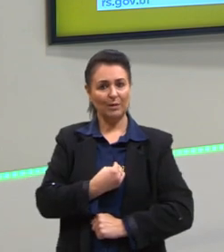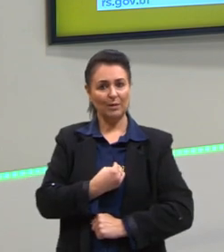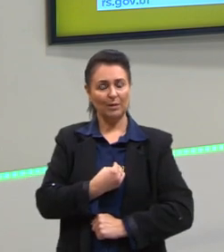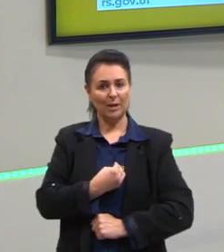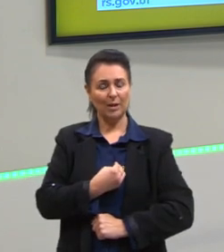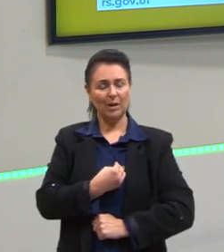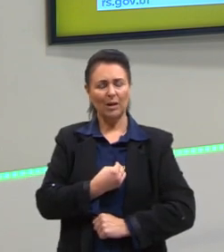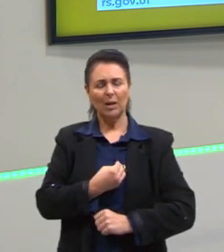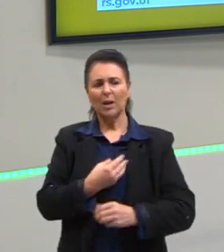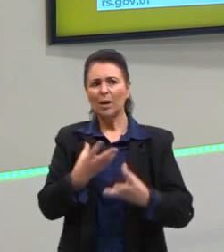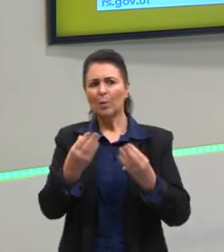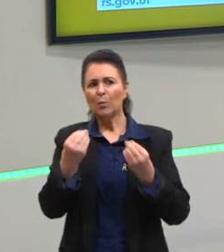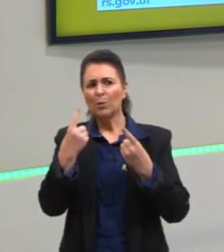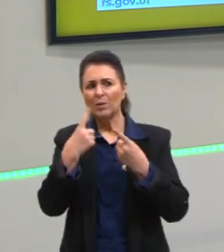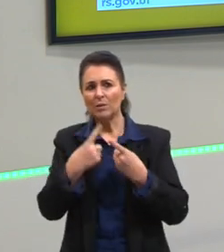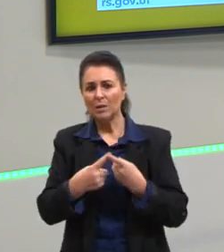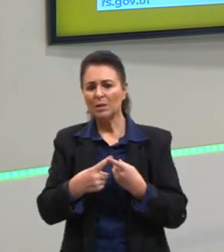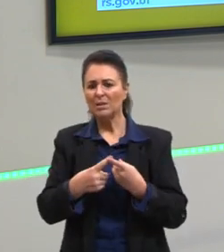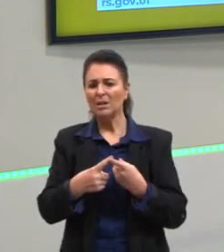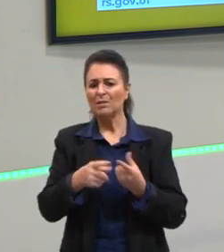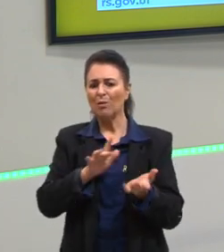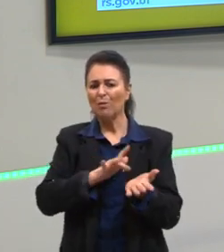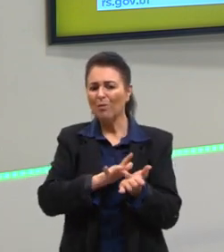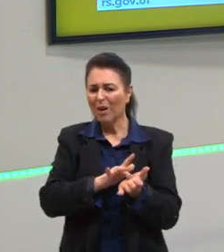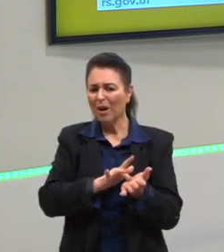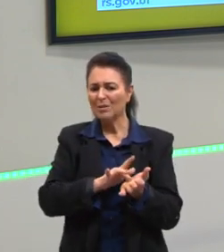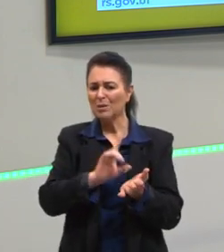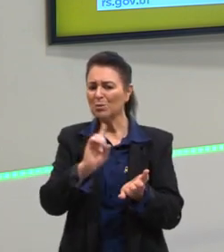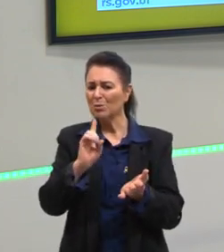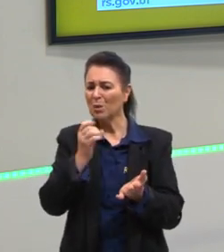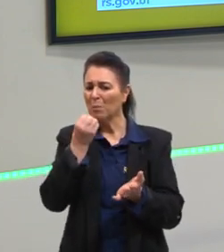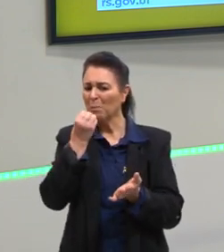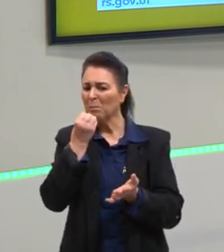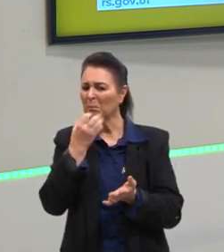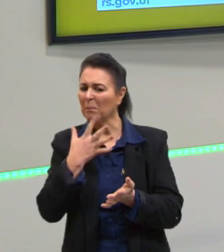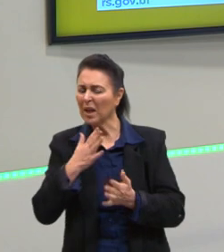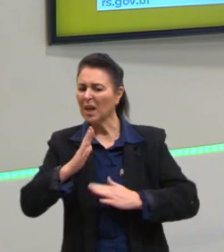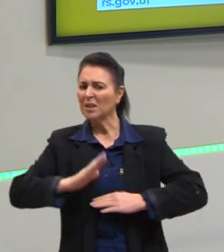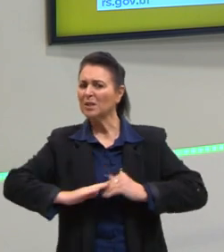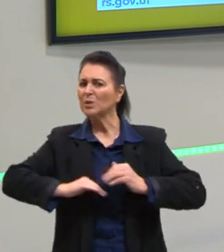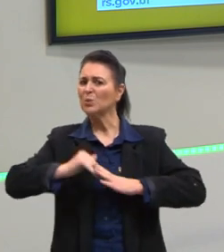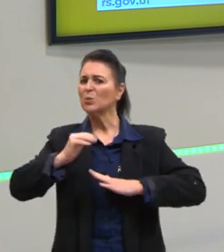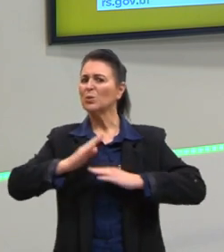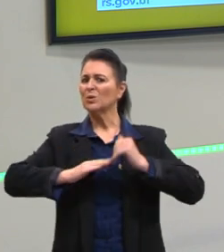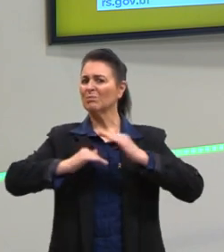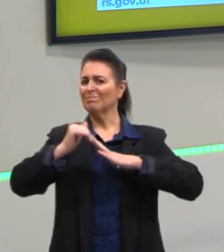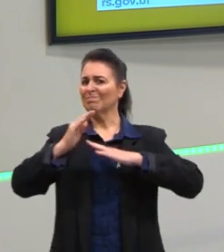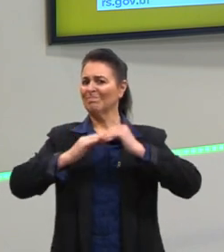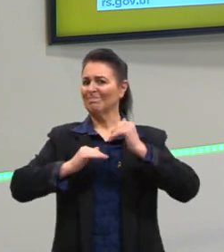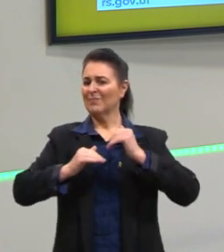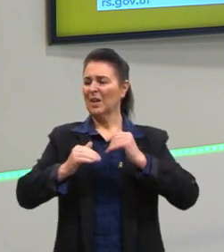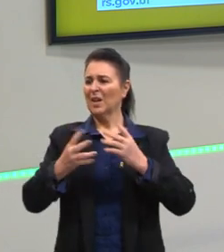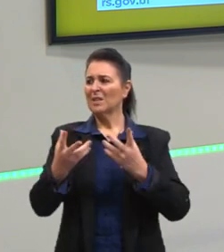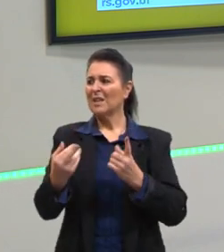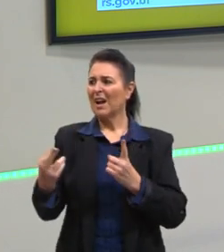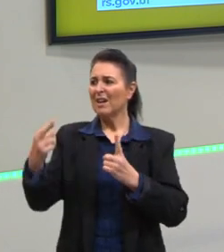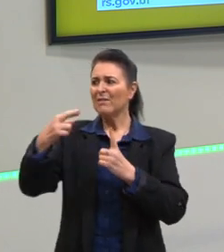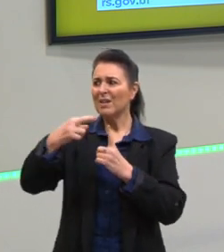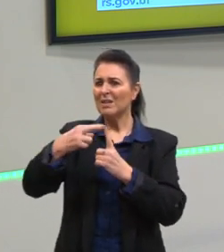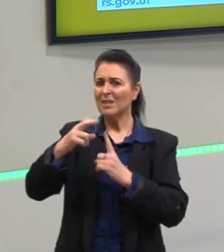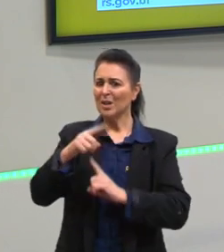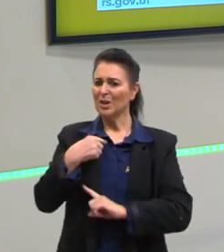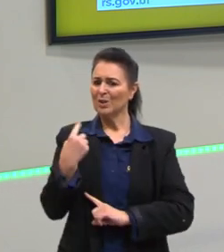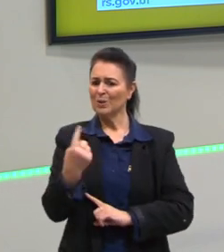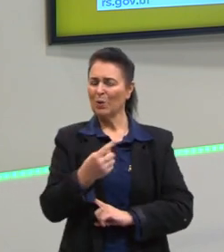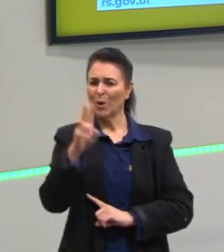falsas ou mal construídas. Muitas vezes as fontes que nos passam essas ideias, elas não